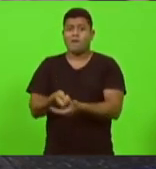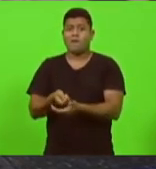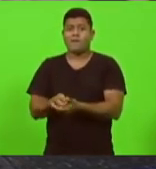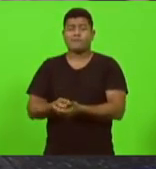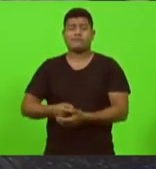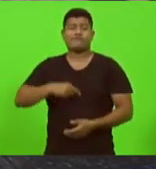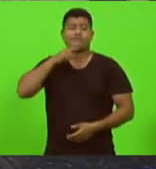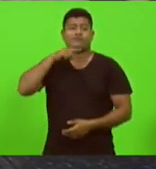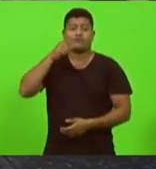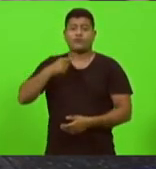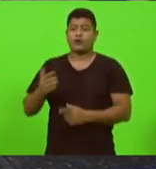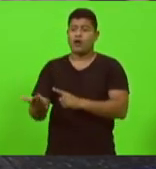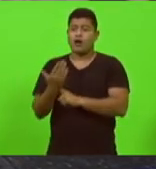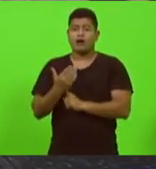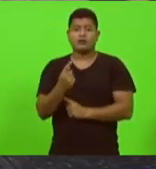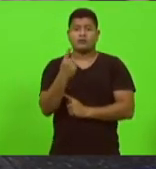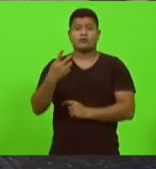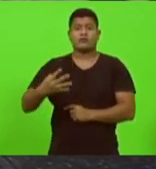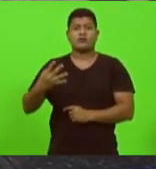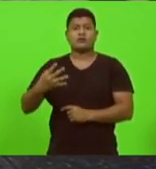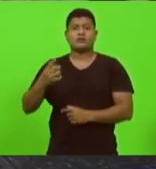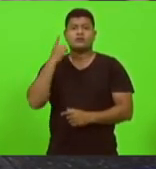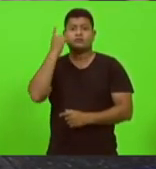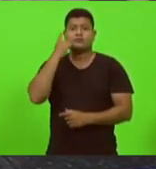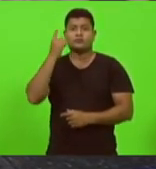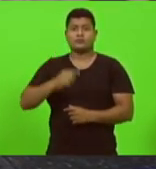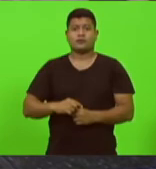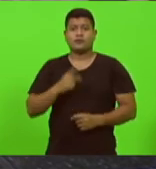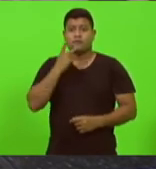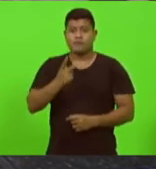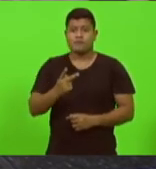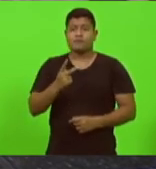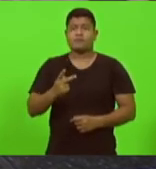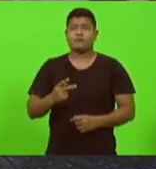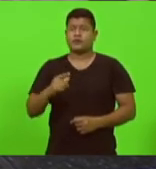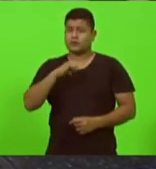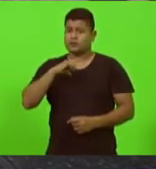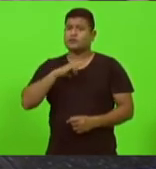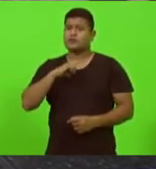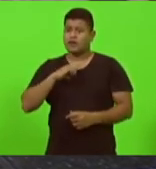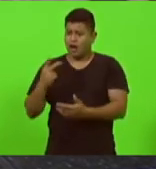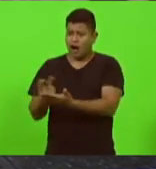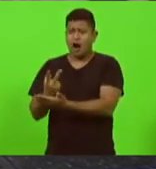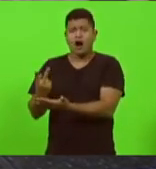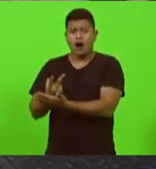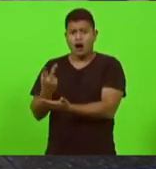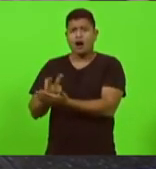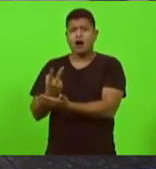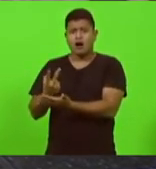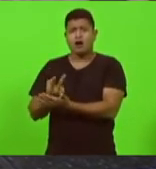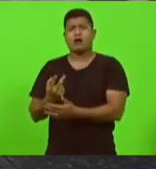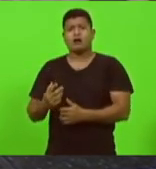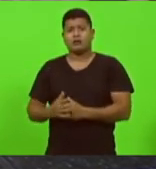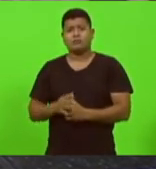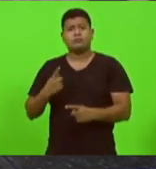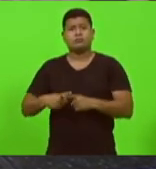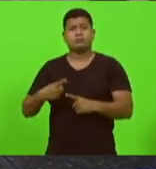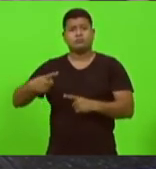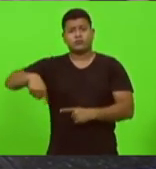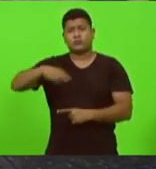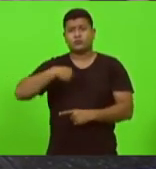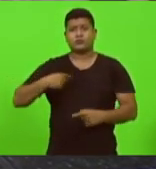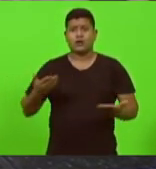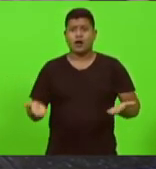que eu vinha dizendo que tinha coisa errada acontecendo porque nós estávamos aqui com uma